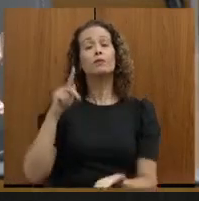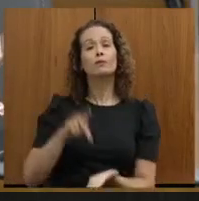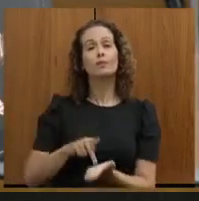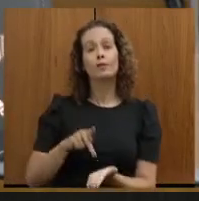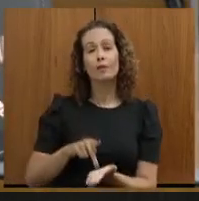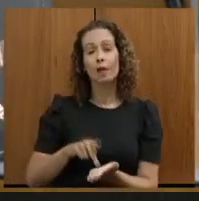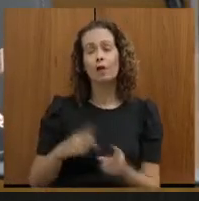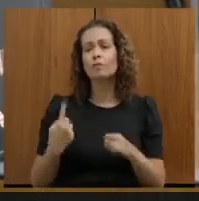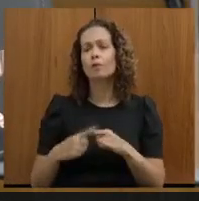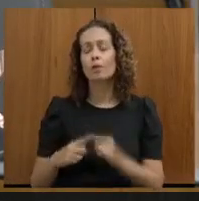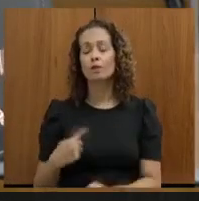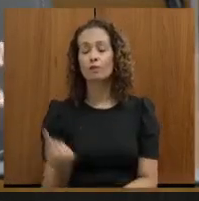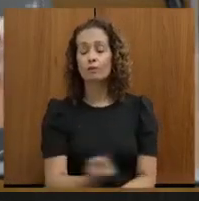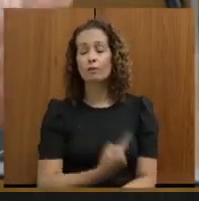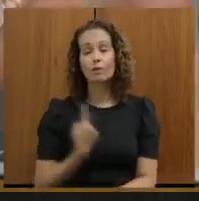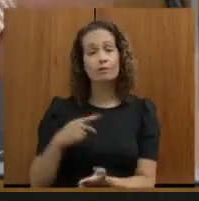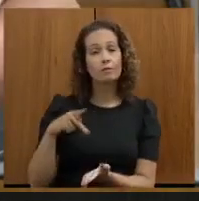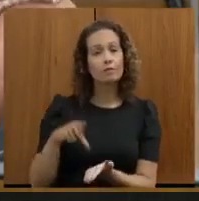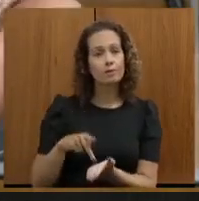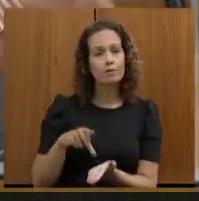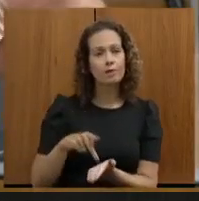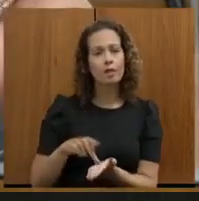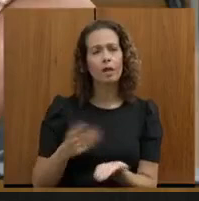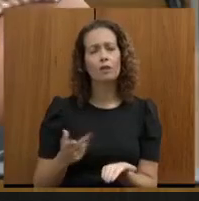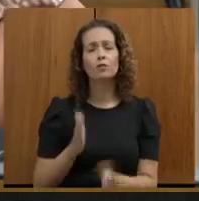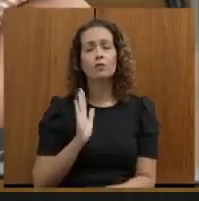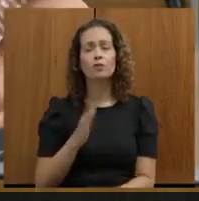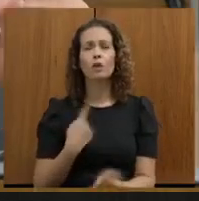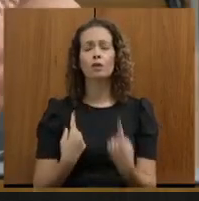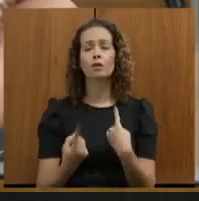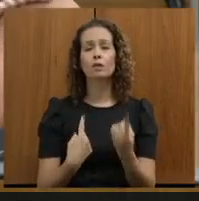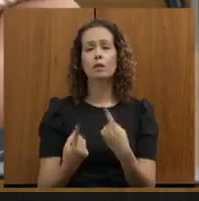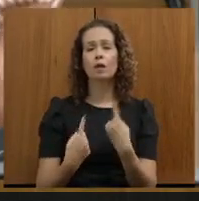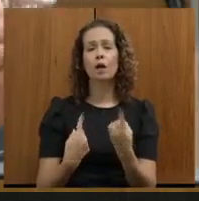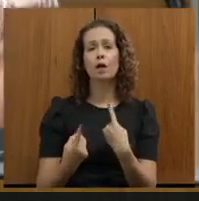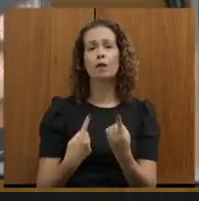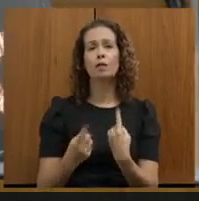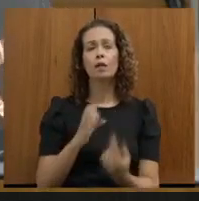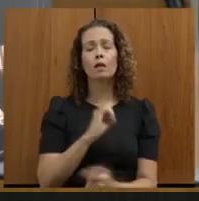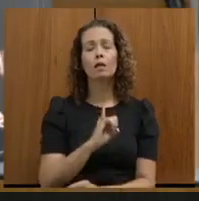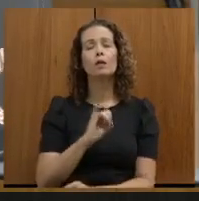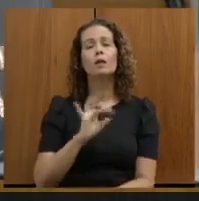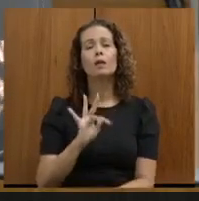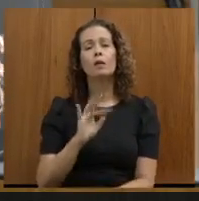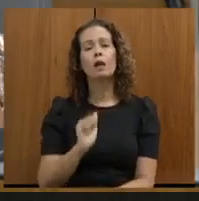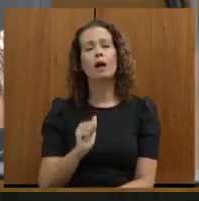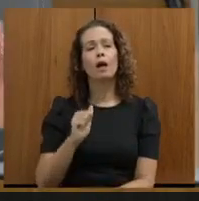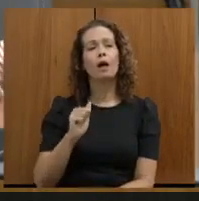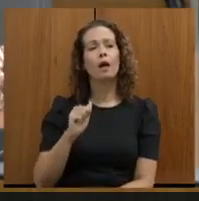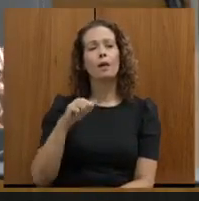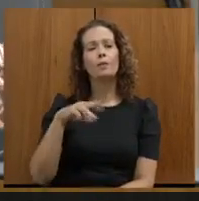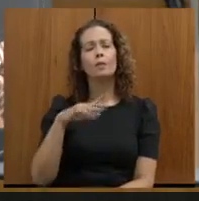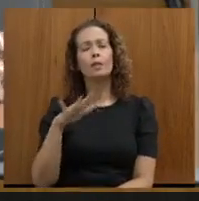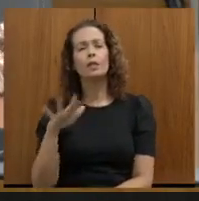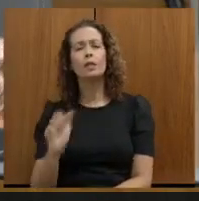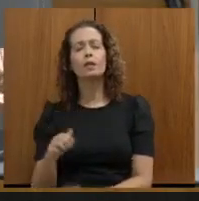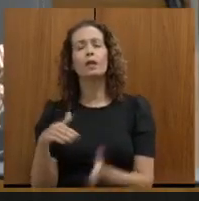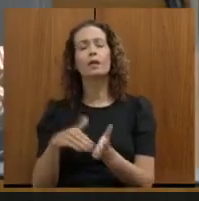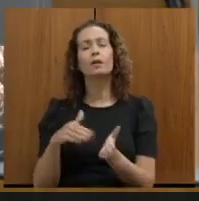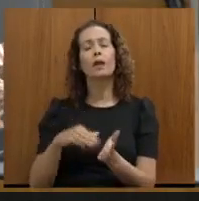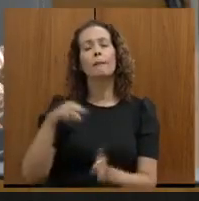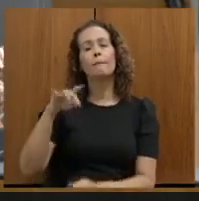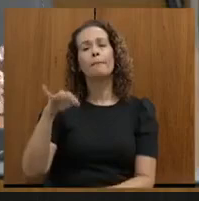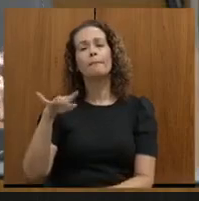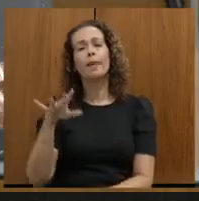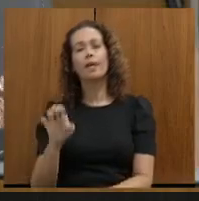porque nós estamos, realmente, eu passei na estrada de Itabirinha, Mendes e Pimentel essa semana umas três vezes e,